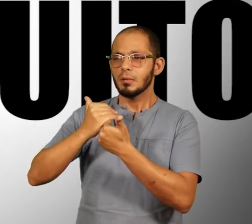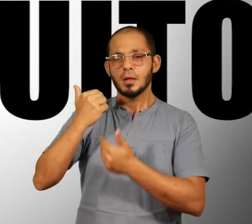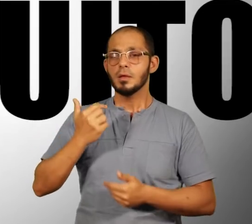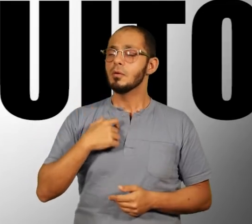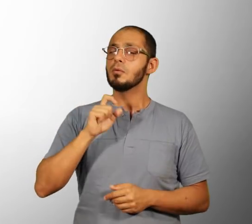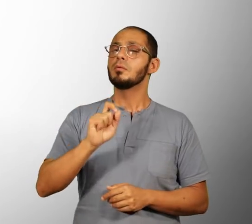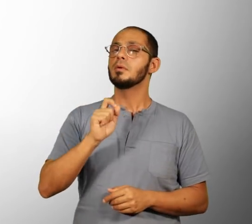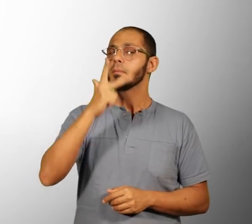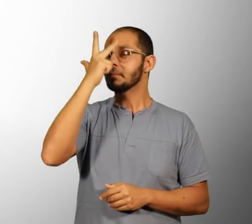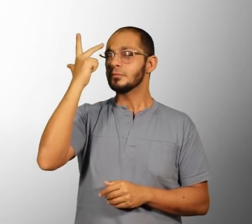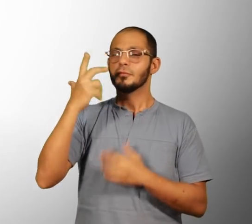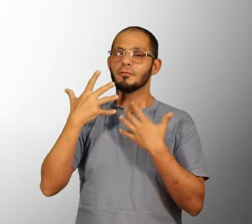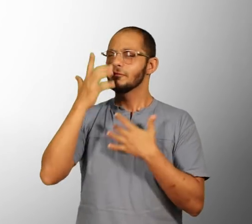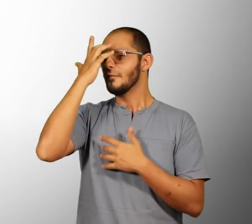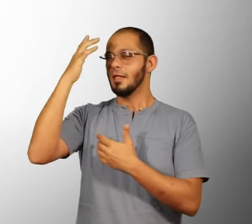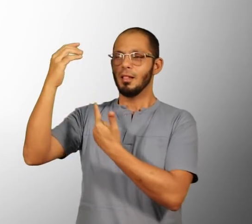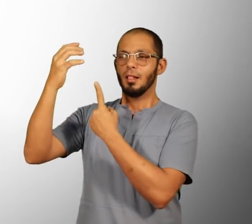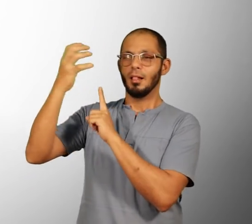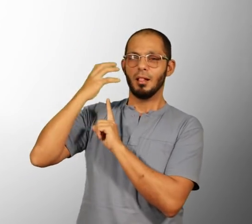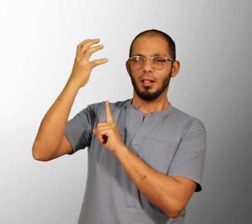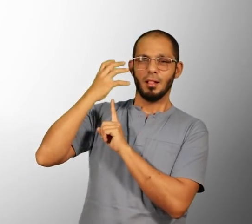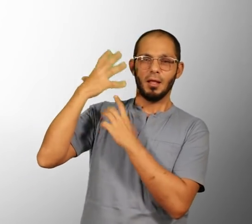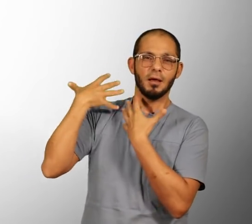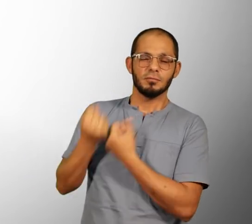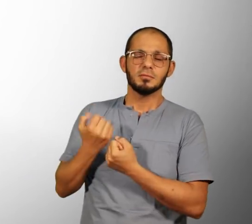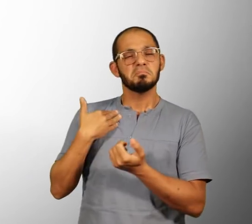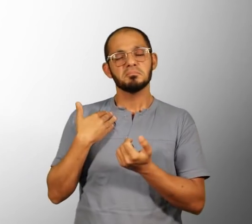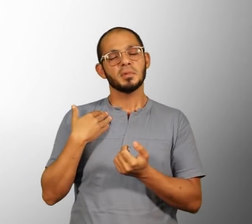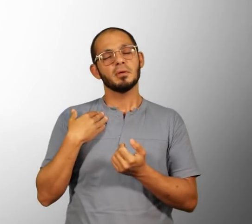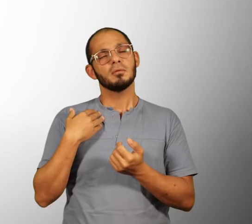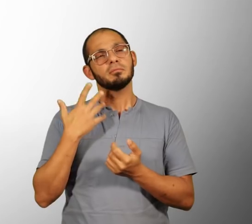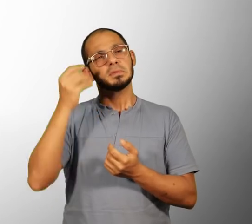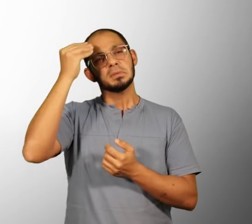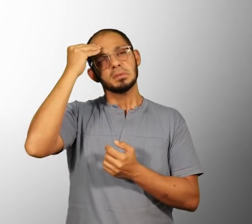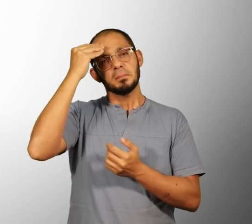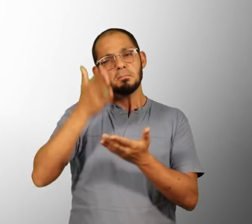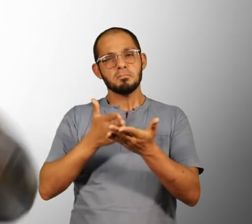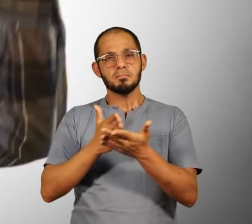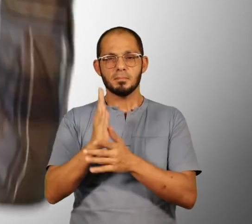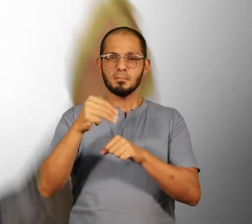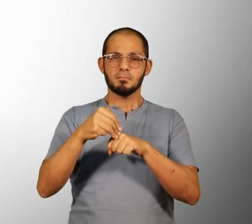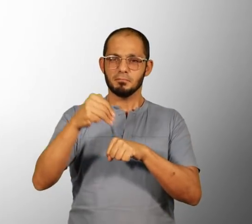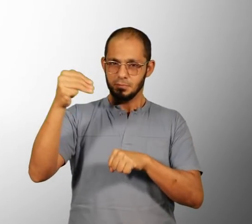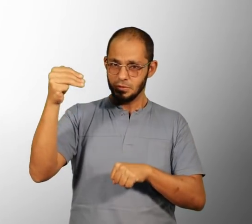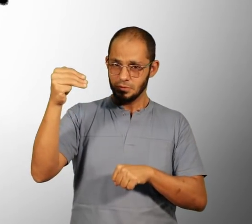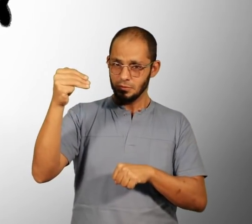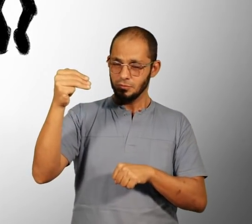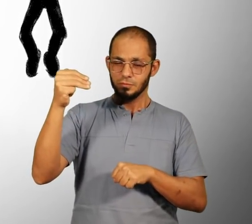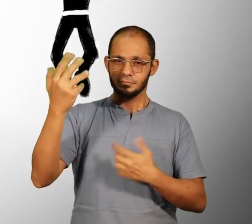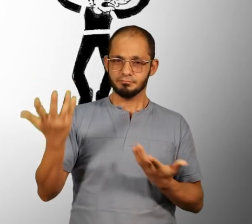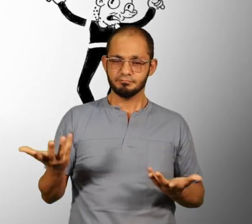pessoa muito convenciável. Aí eu peguei e falei assim, tá, vou fazer. Aí eu caí de paraquedas assim